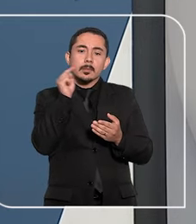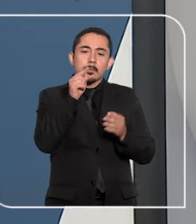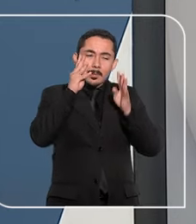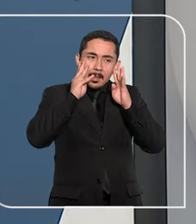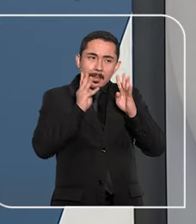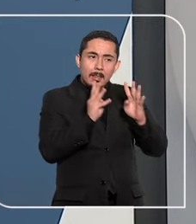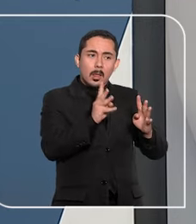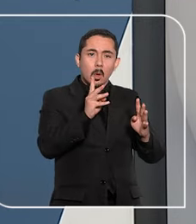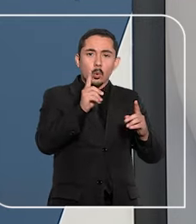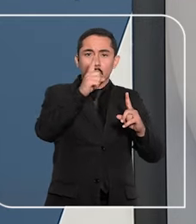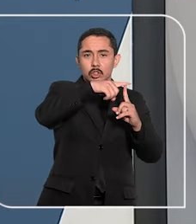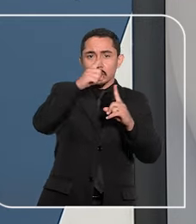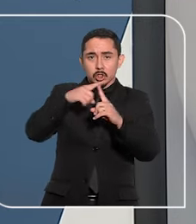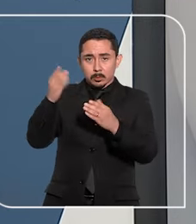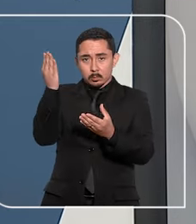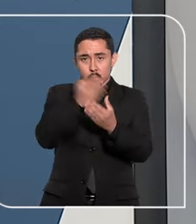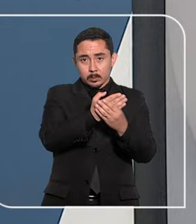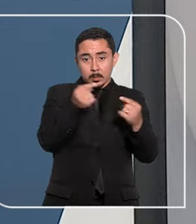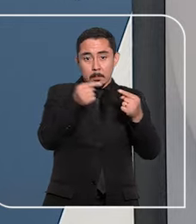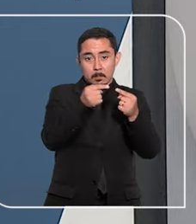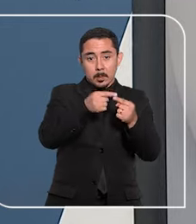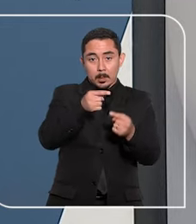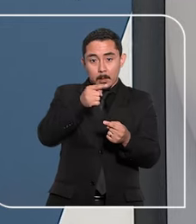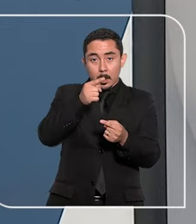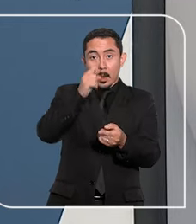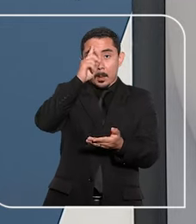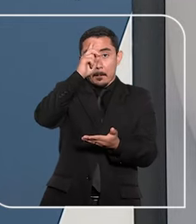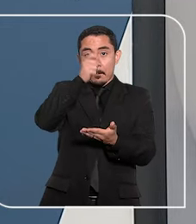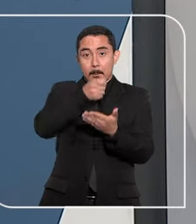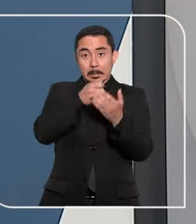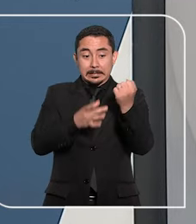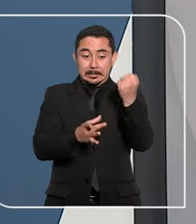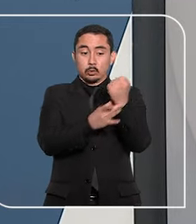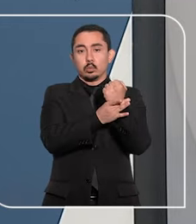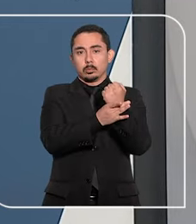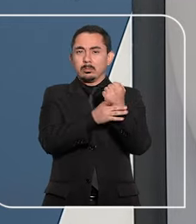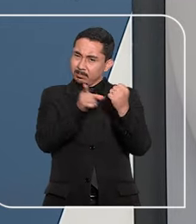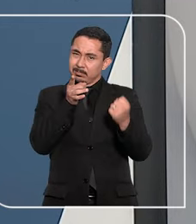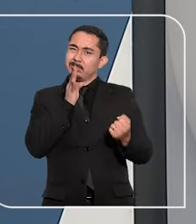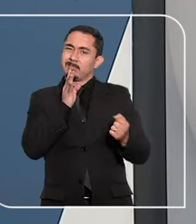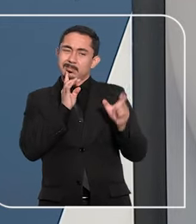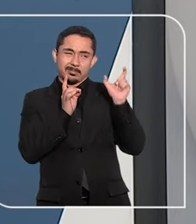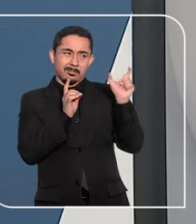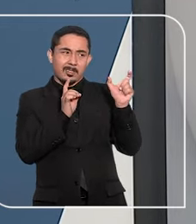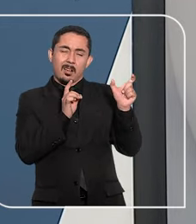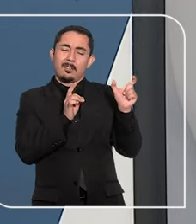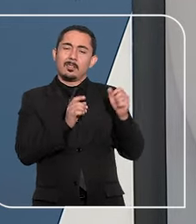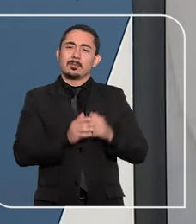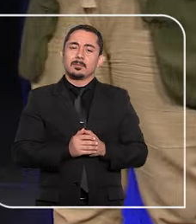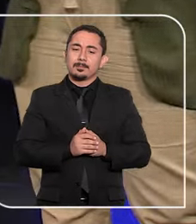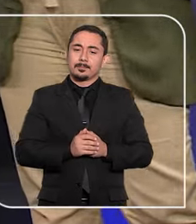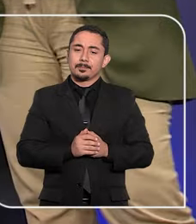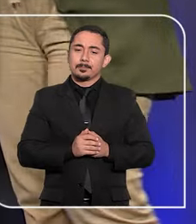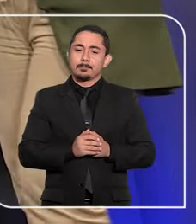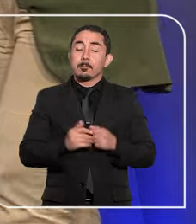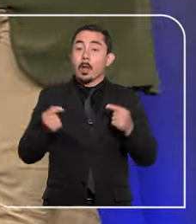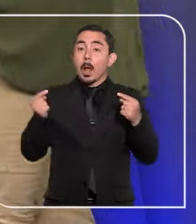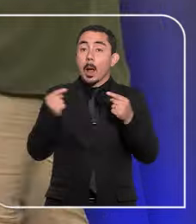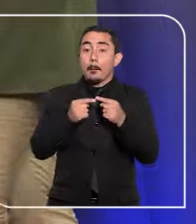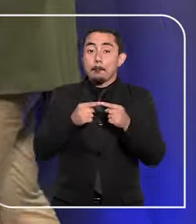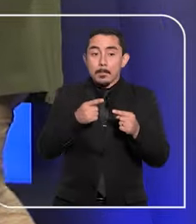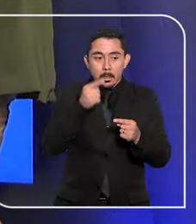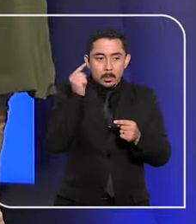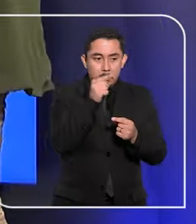à parte para um tipo de processo chamado mandado de segurança. Já ouviu falar? Olá, estamos